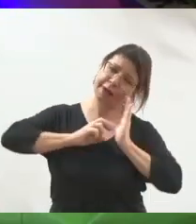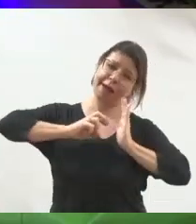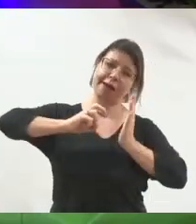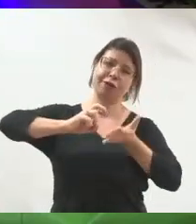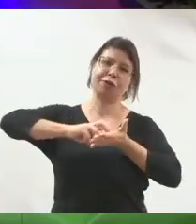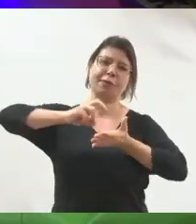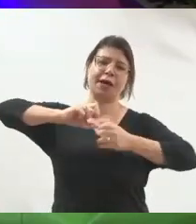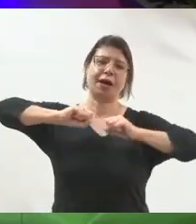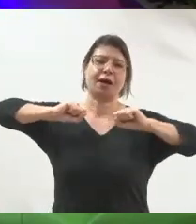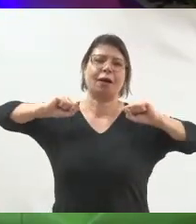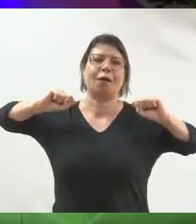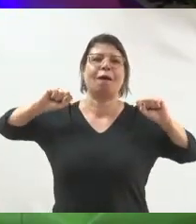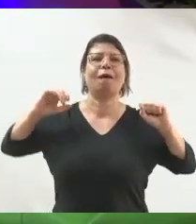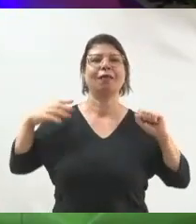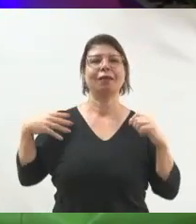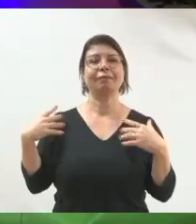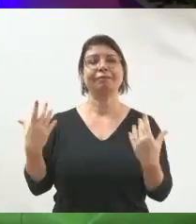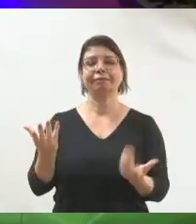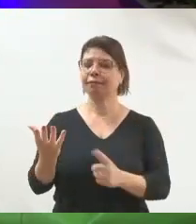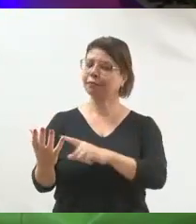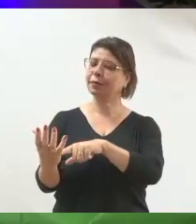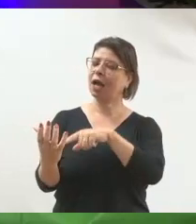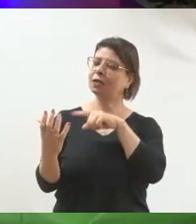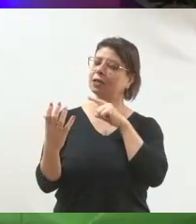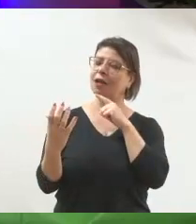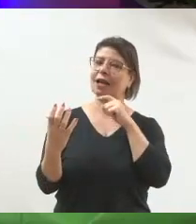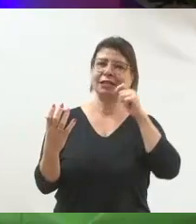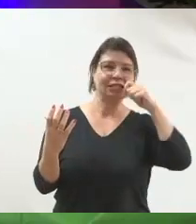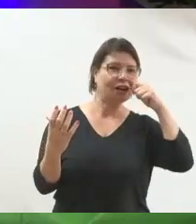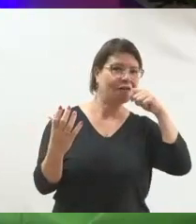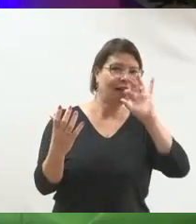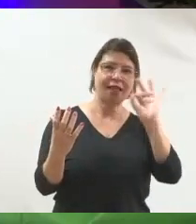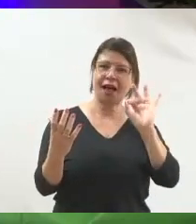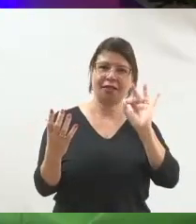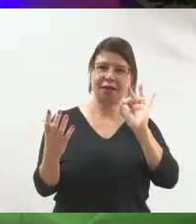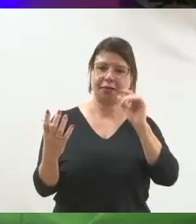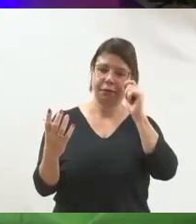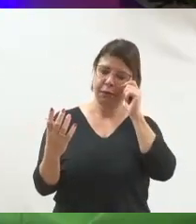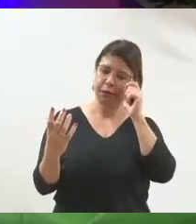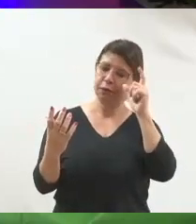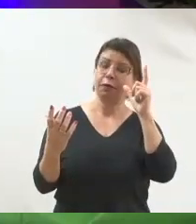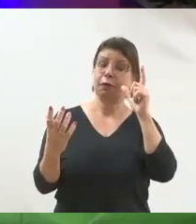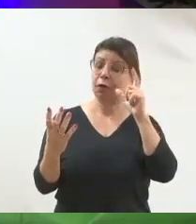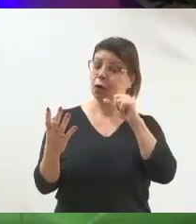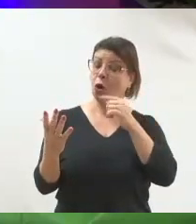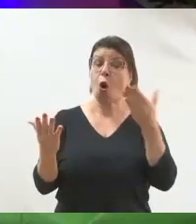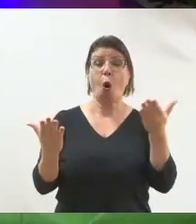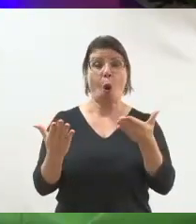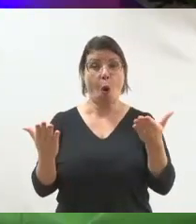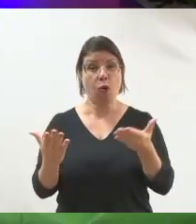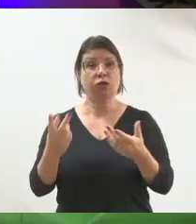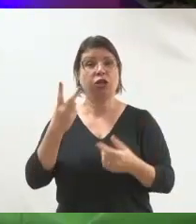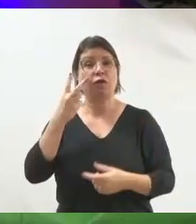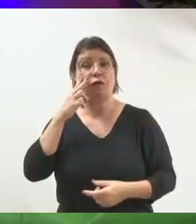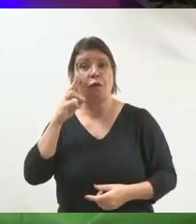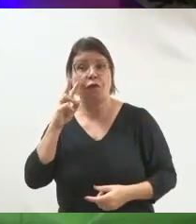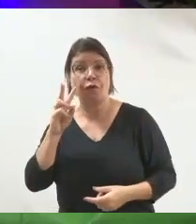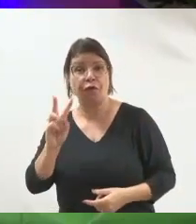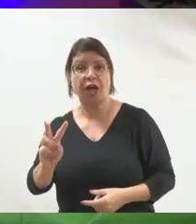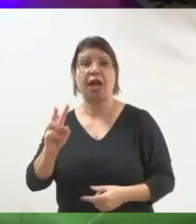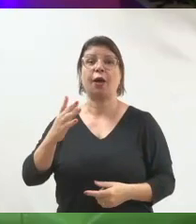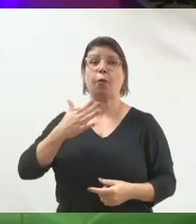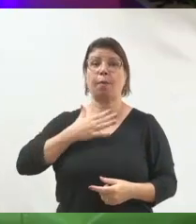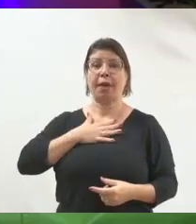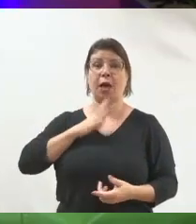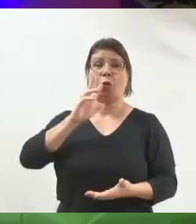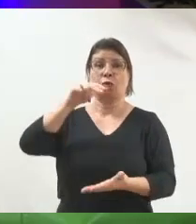os dias, pega o celular e fala, antes de escovar o dente, antes de abrir o olho, fala assim, hoje eu quero ver o que o meu deputado,